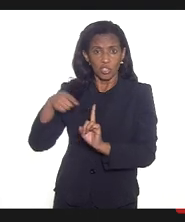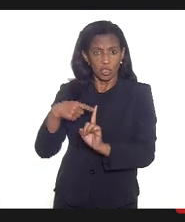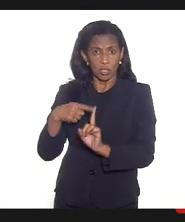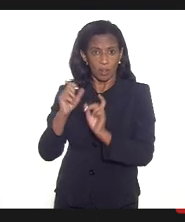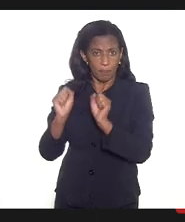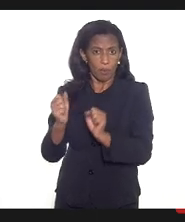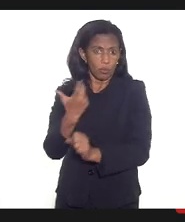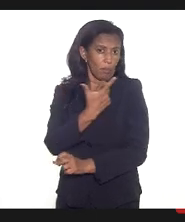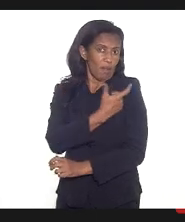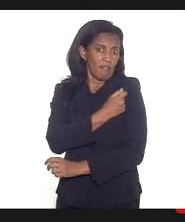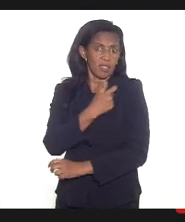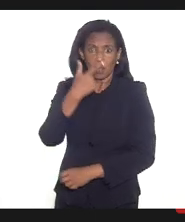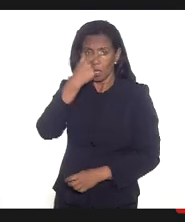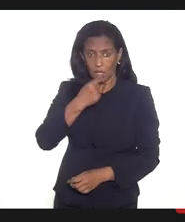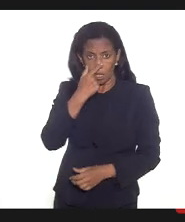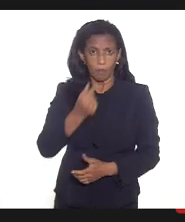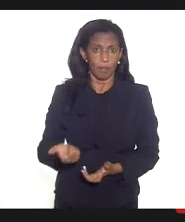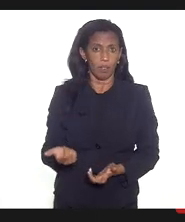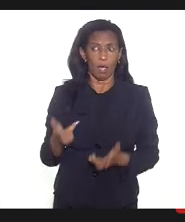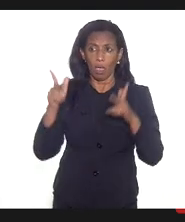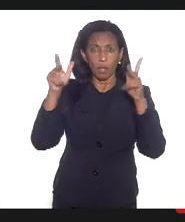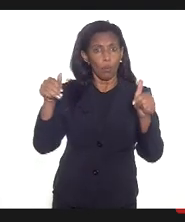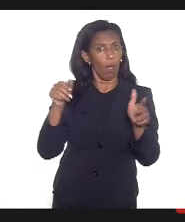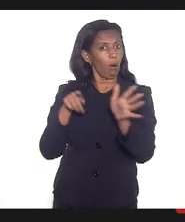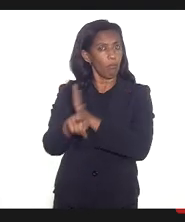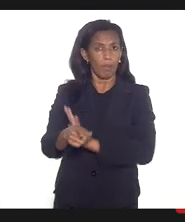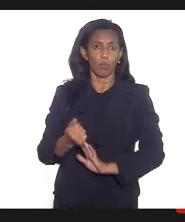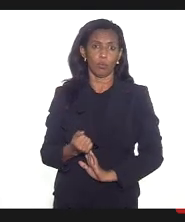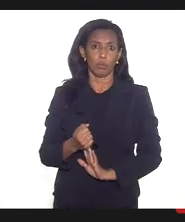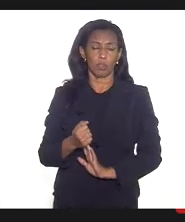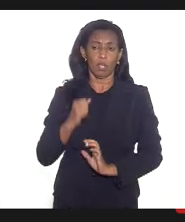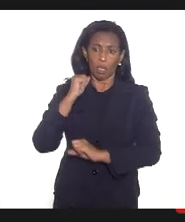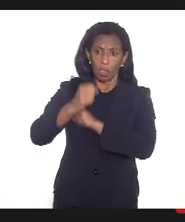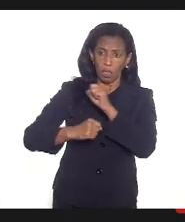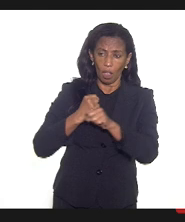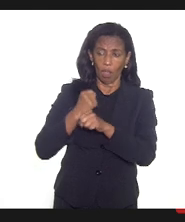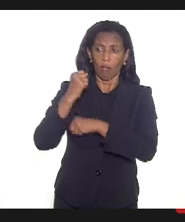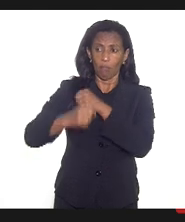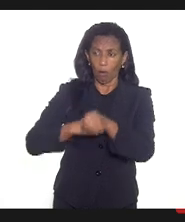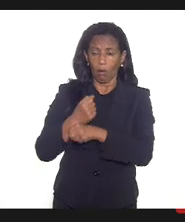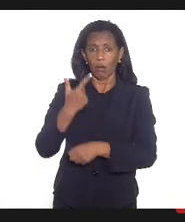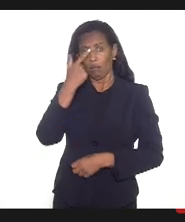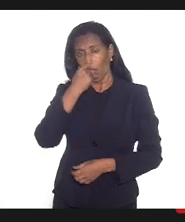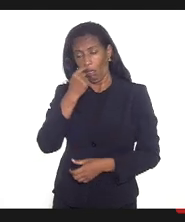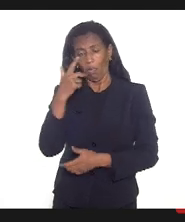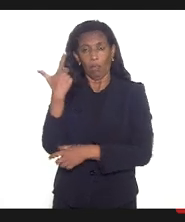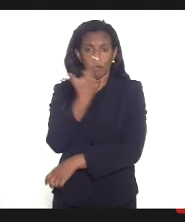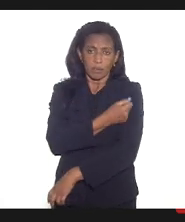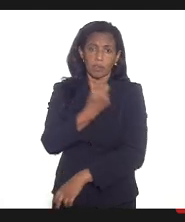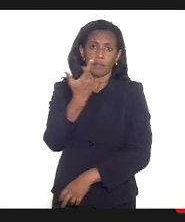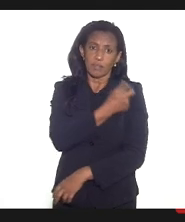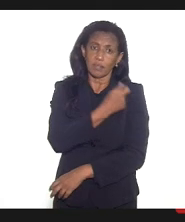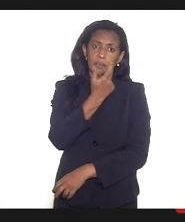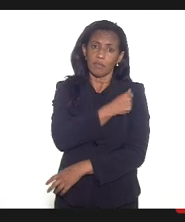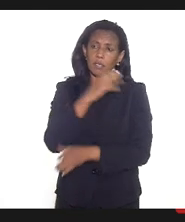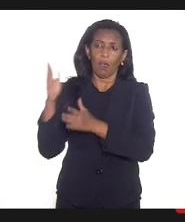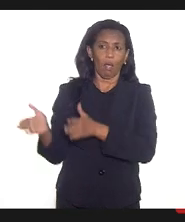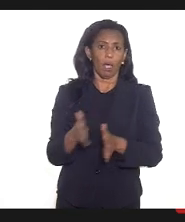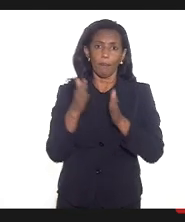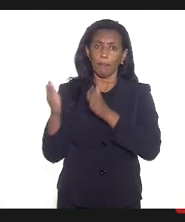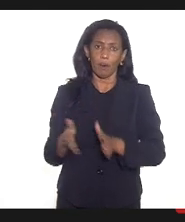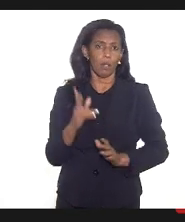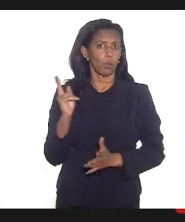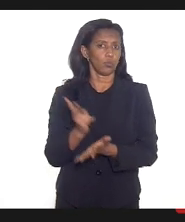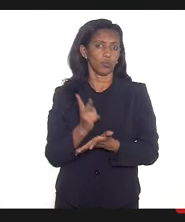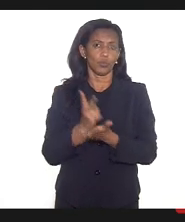tomar vacina da gripe. E as gestantes todos os anos tomam vacina da gripe e há uma campanha efetiva para vacinação da